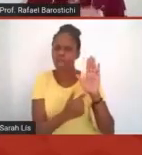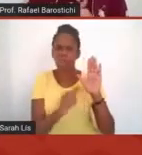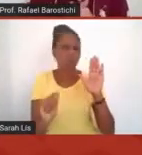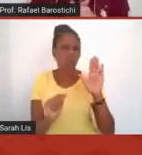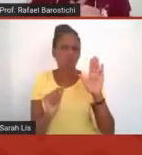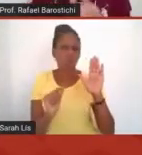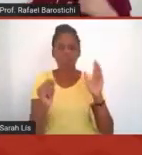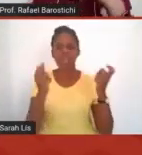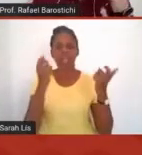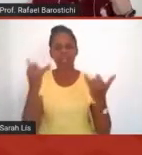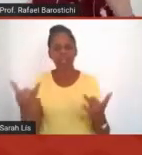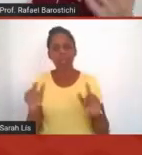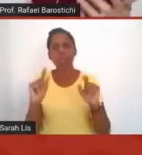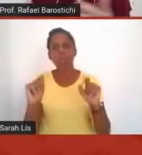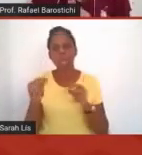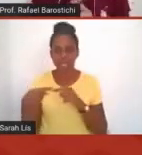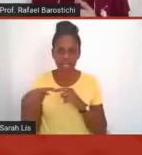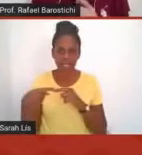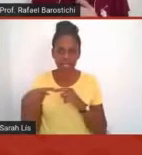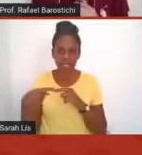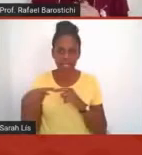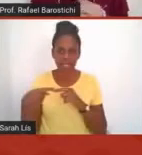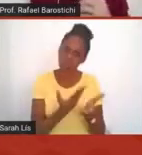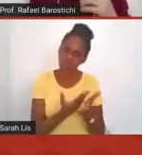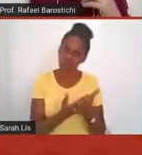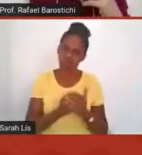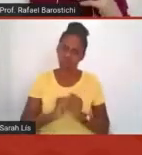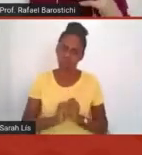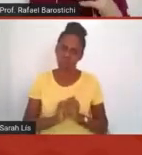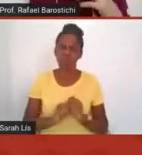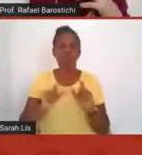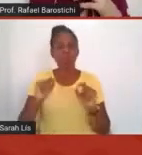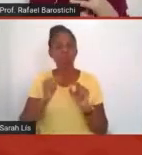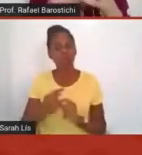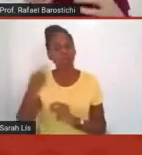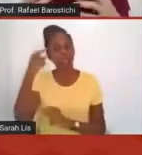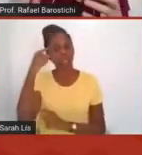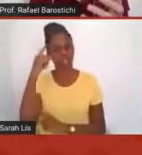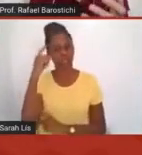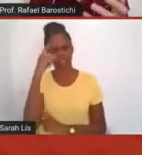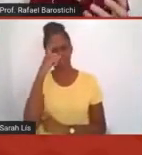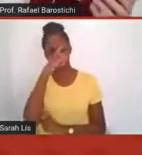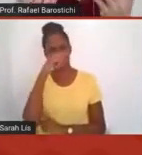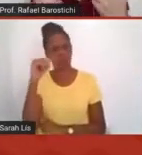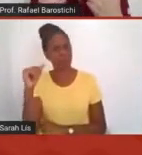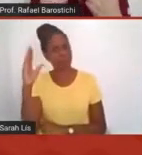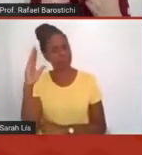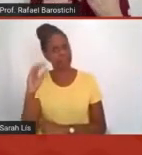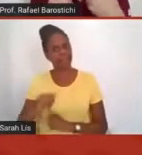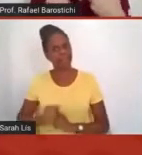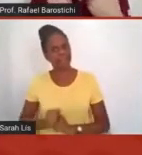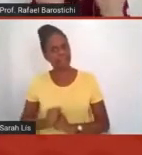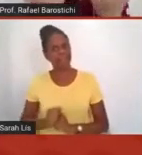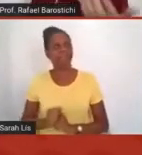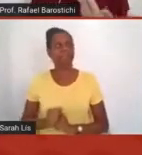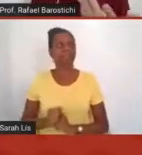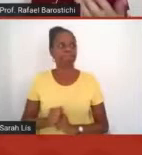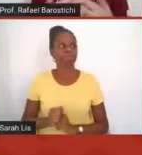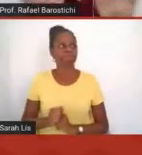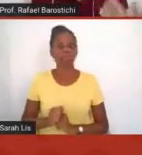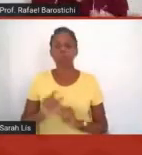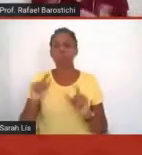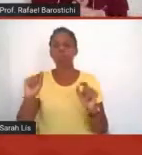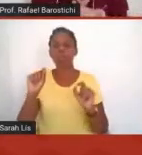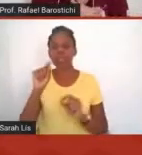estudado na semana, o eles tinham achado mais de dificuldade, como eles avaliavam a compreensão que eles